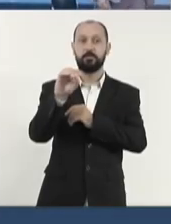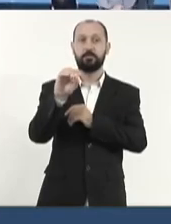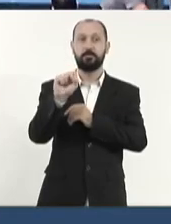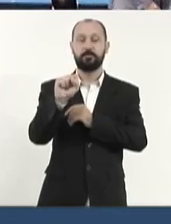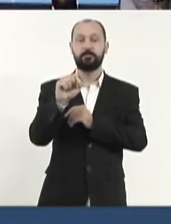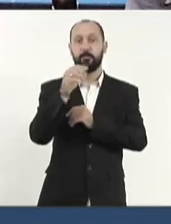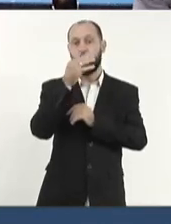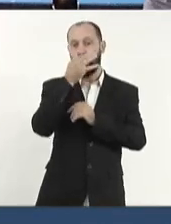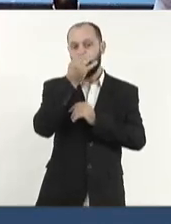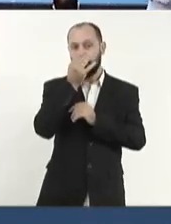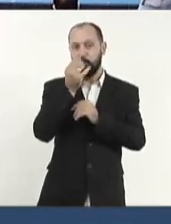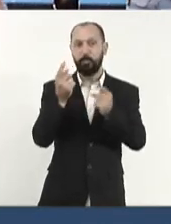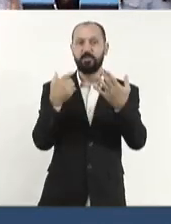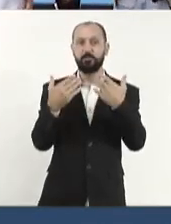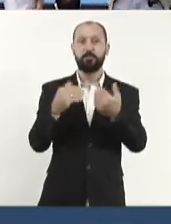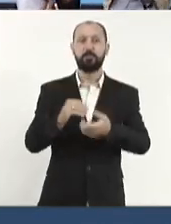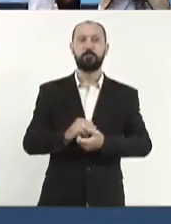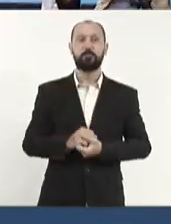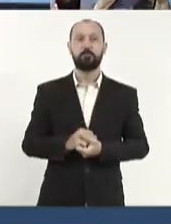Para discutir, senhor presidente.